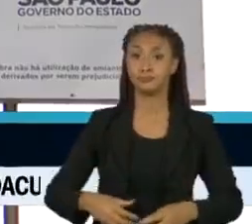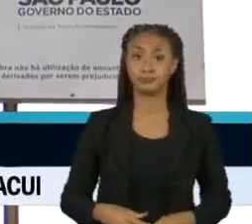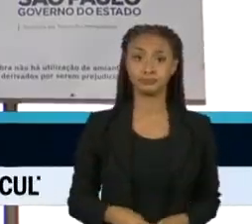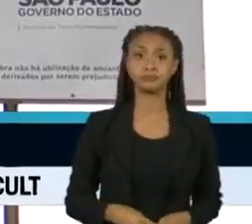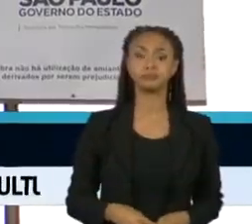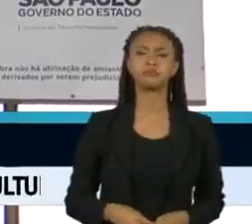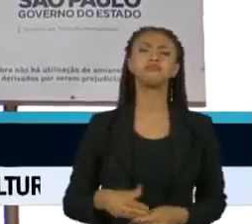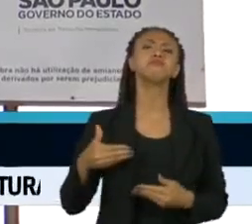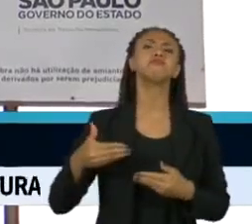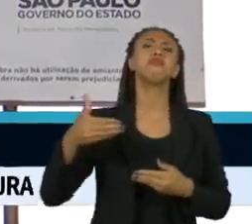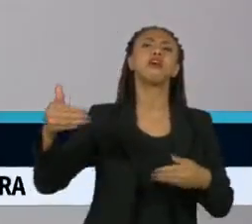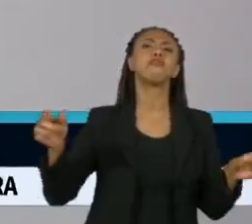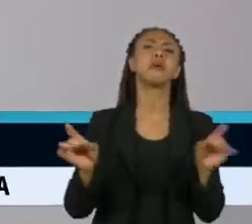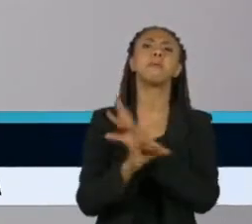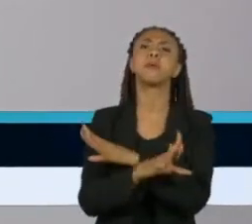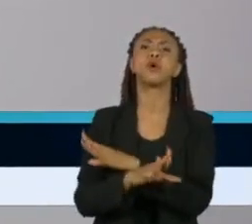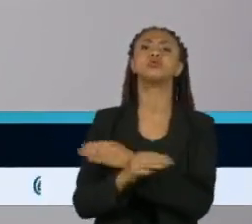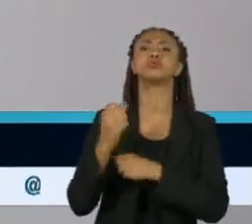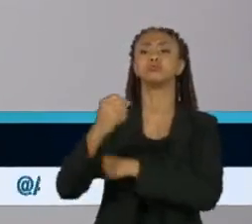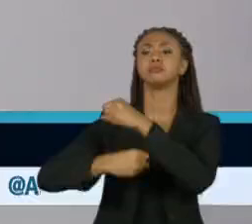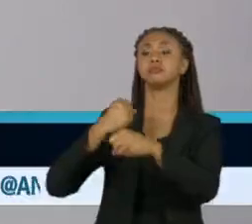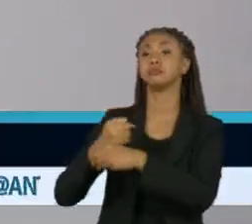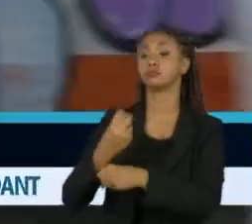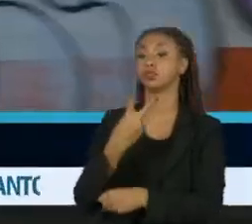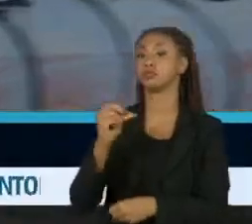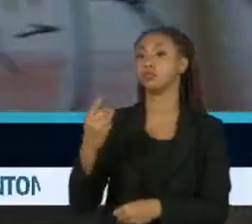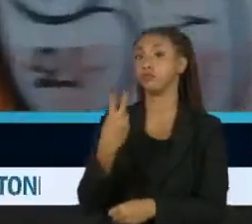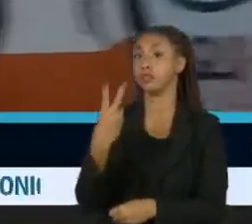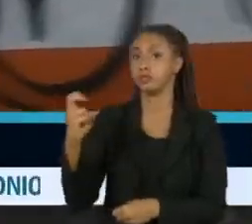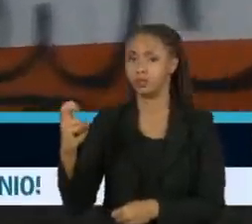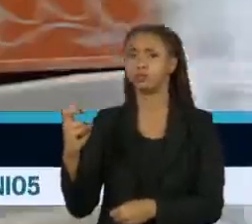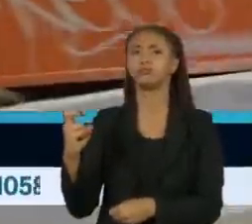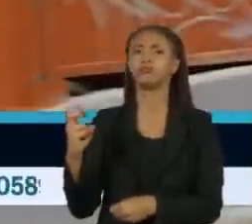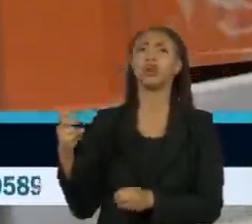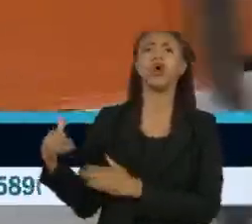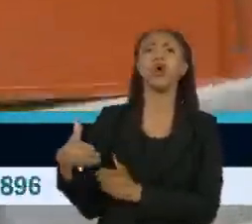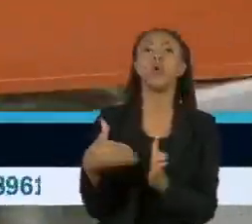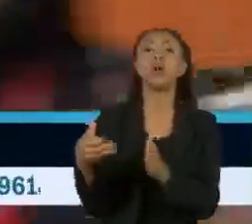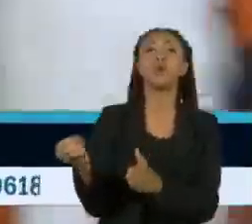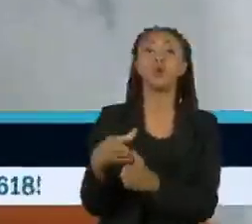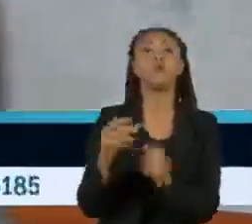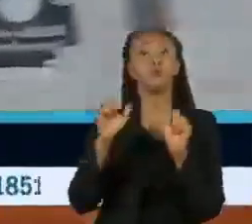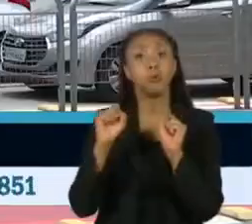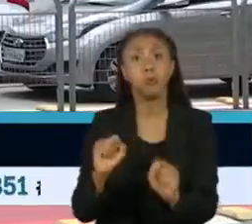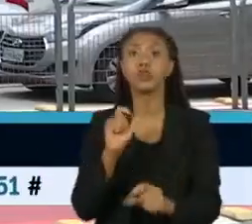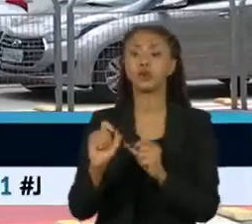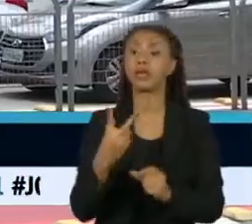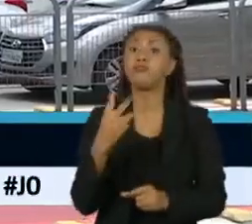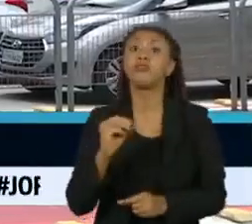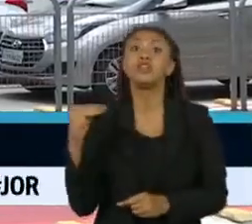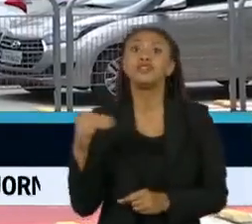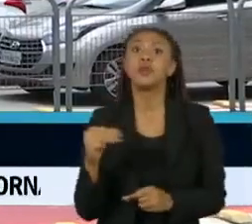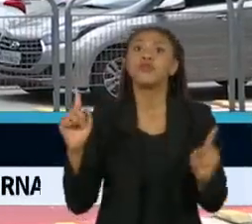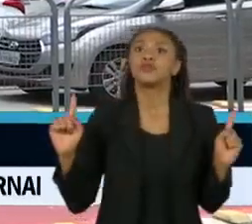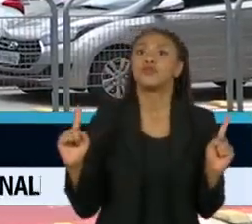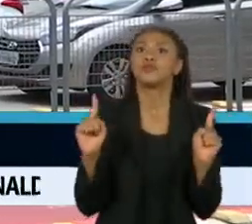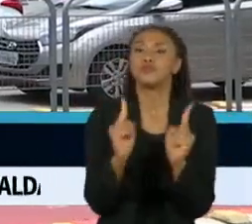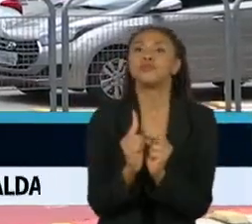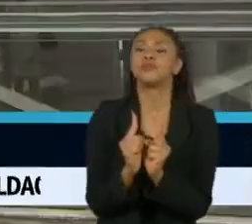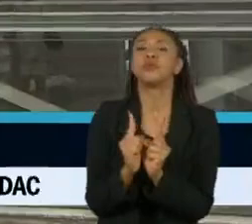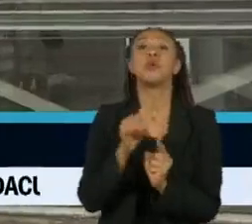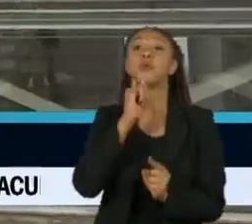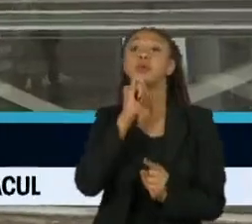A previsão de entrega é para 2025. O novo trajeto deve reduzir a 20 minutos a viagem da